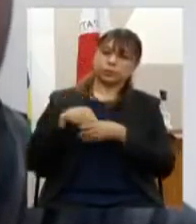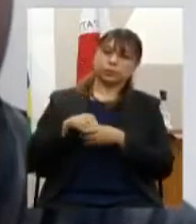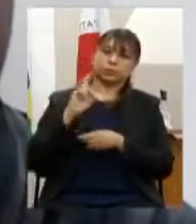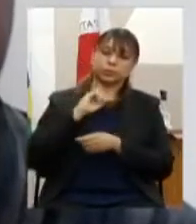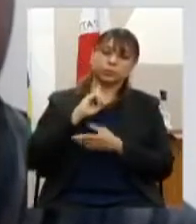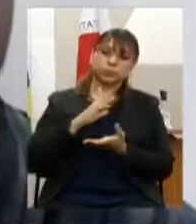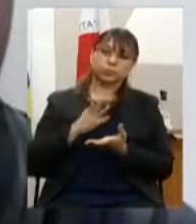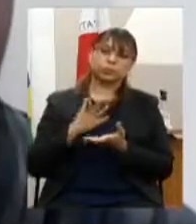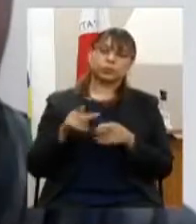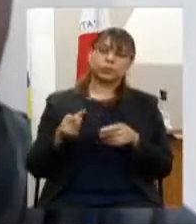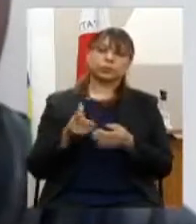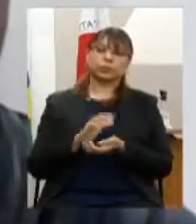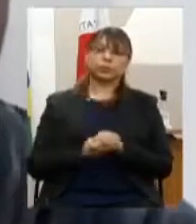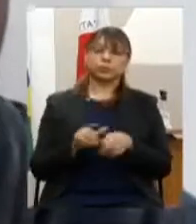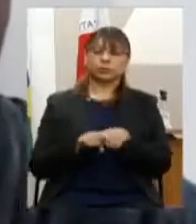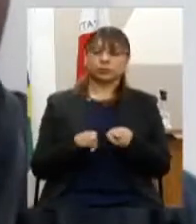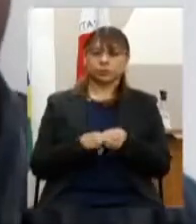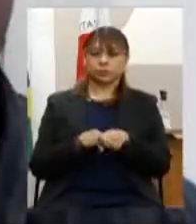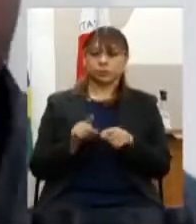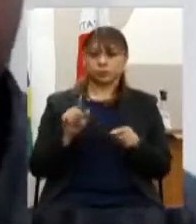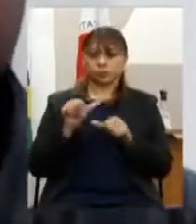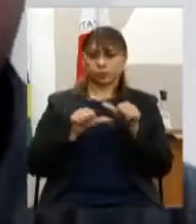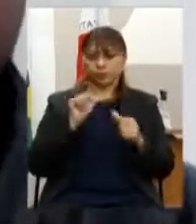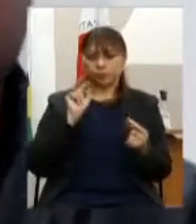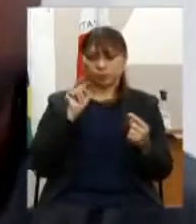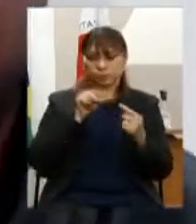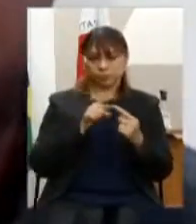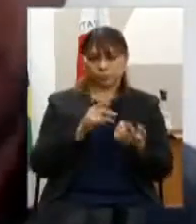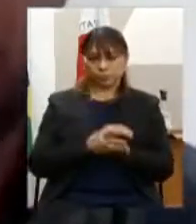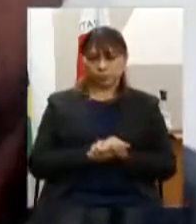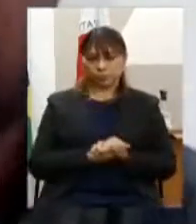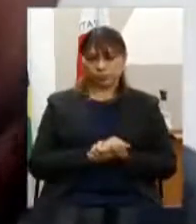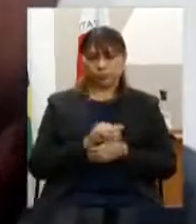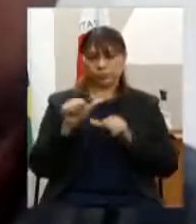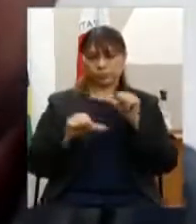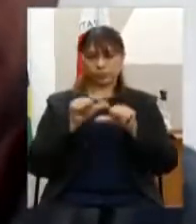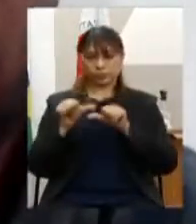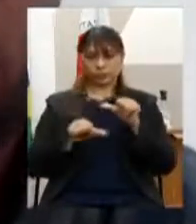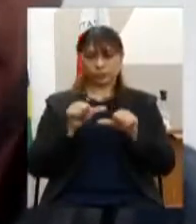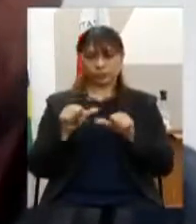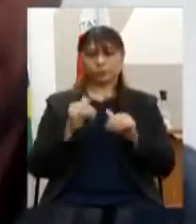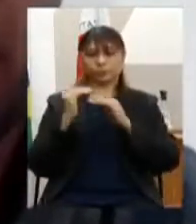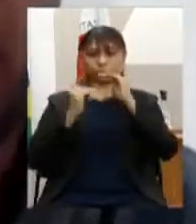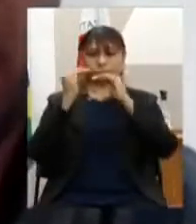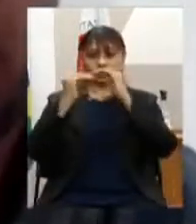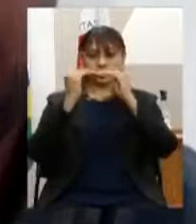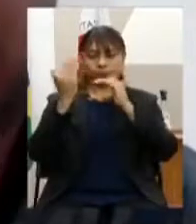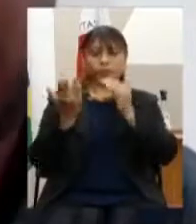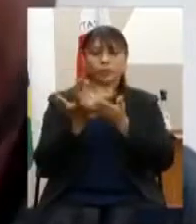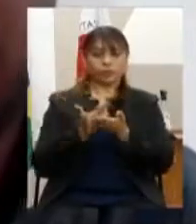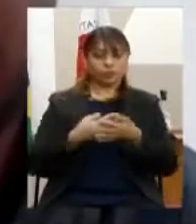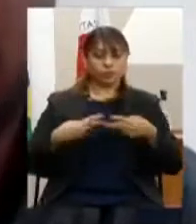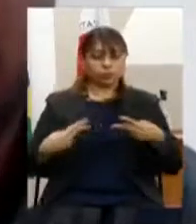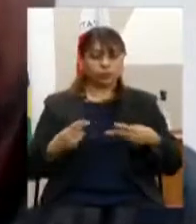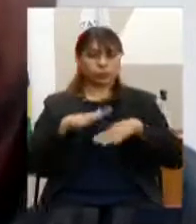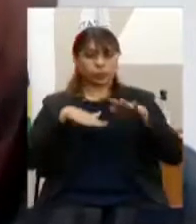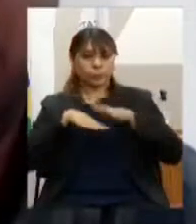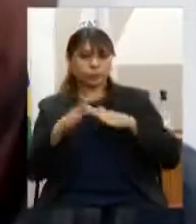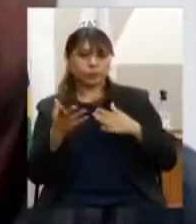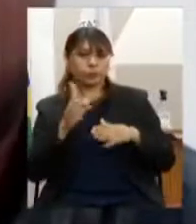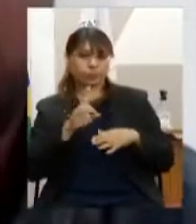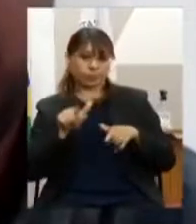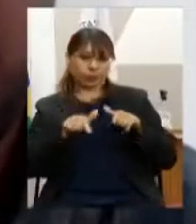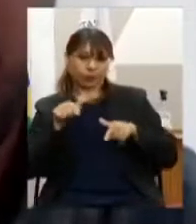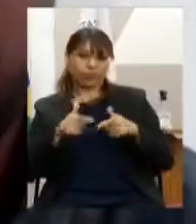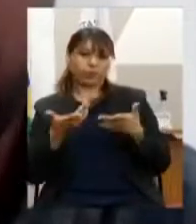finalidade Apoiar iniciativas e projetos voltados para o desenvolvimento do artesanato em Minas Gerais visando